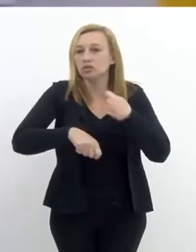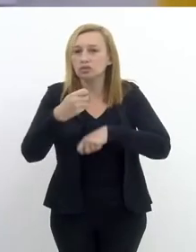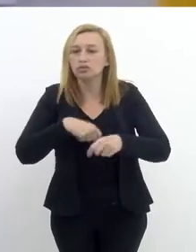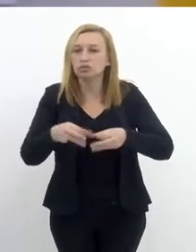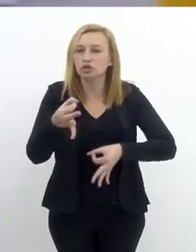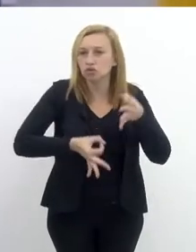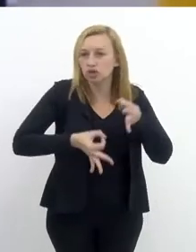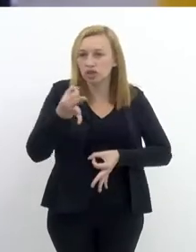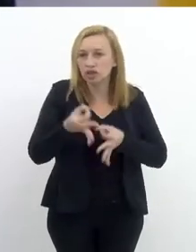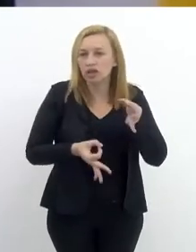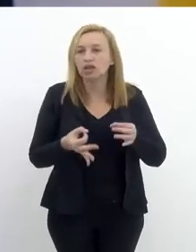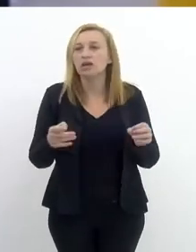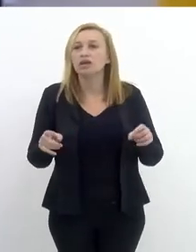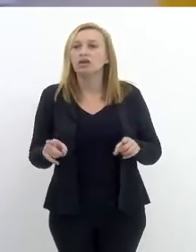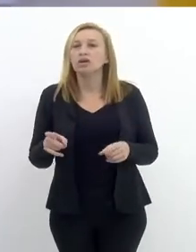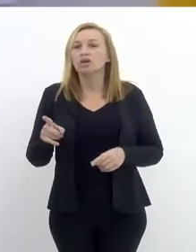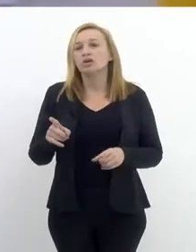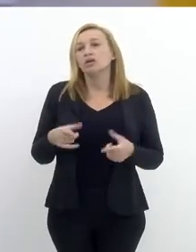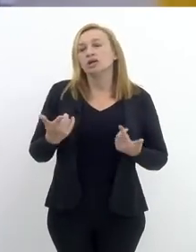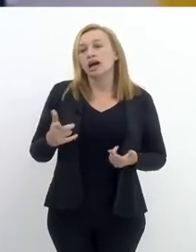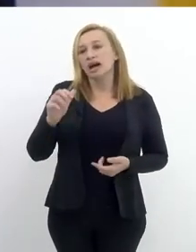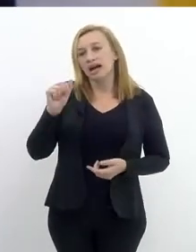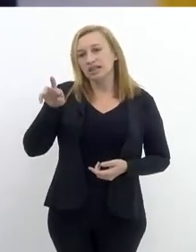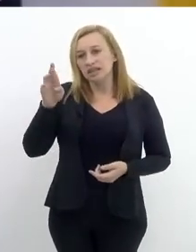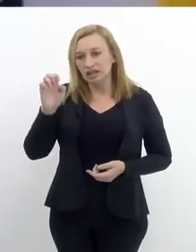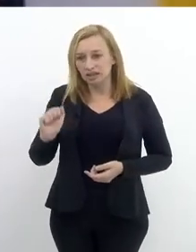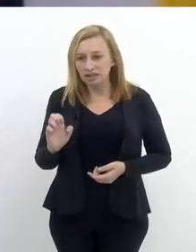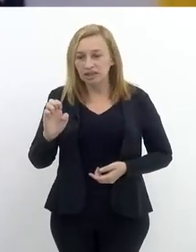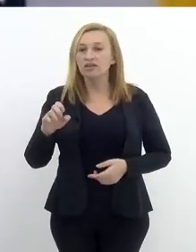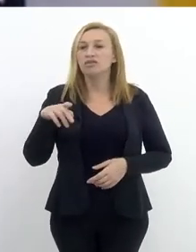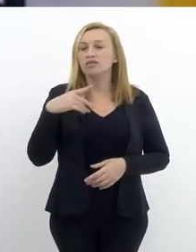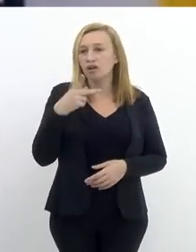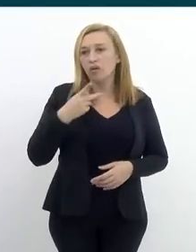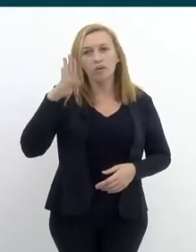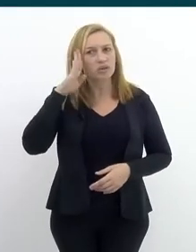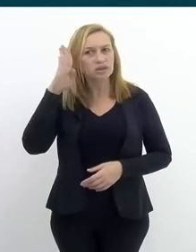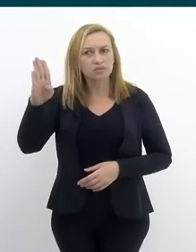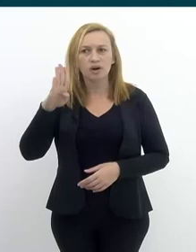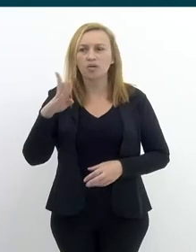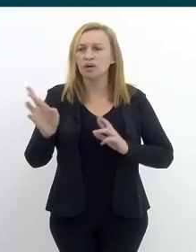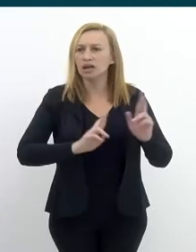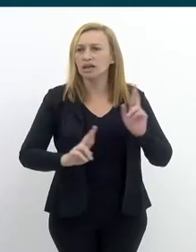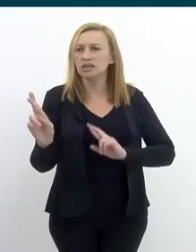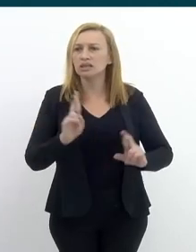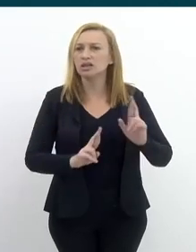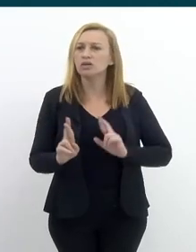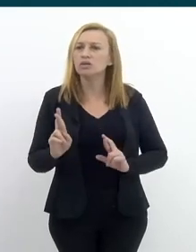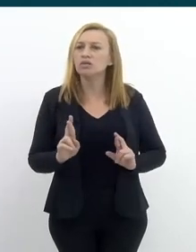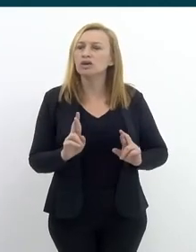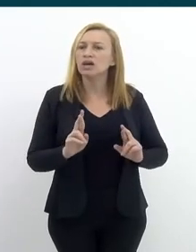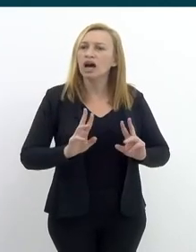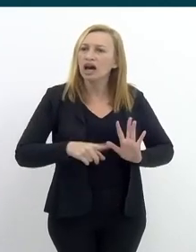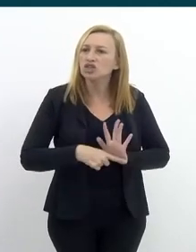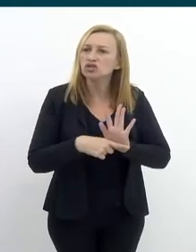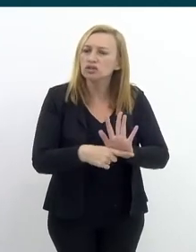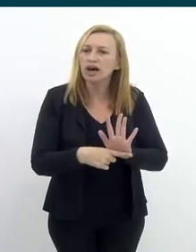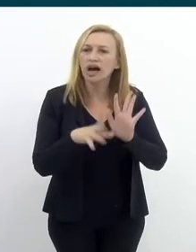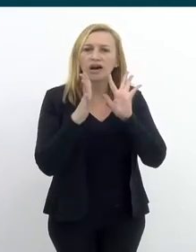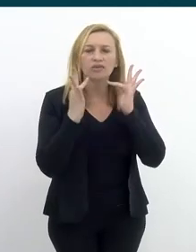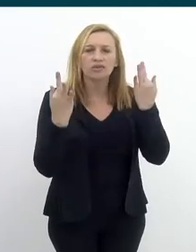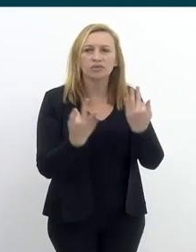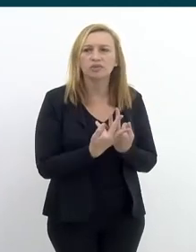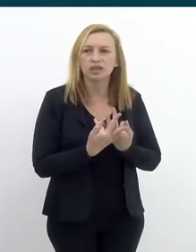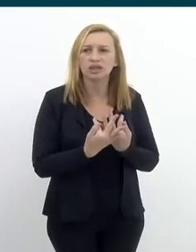econômicos, na parte jurídica. E o que a Adriana falou é fundamental em relação a promover,